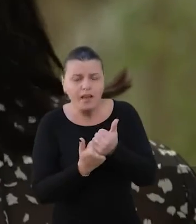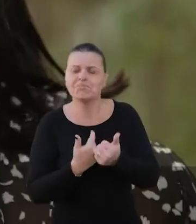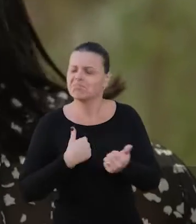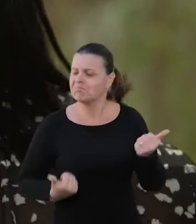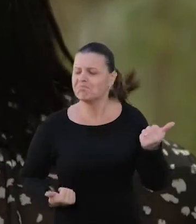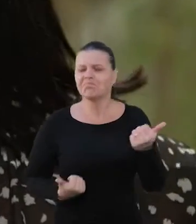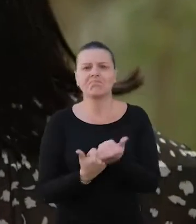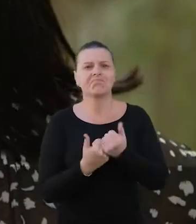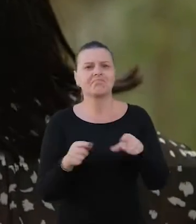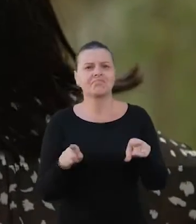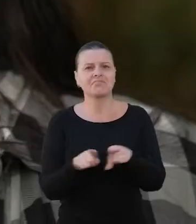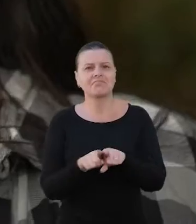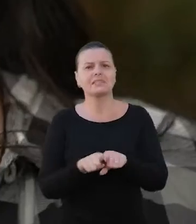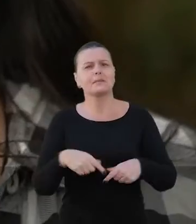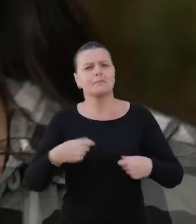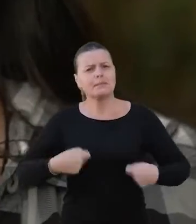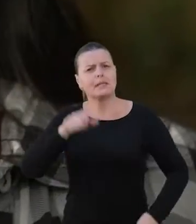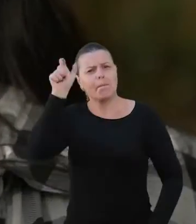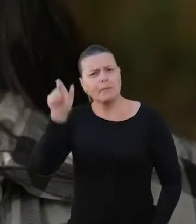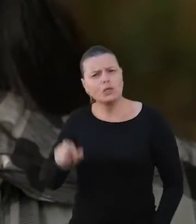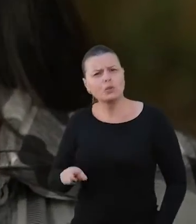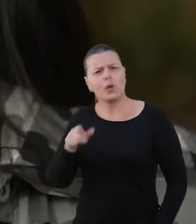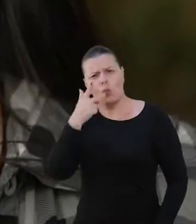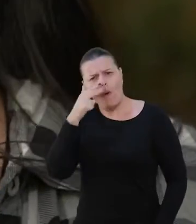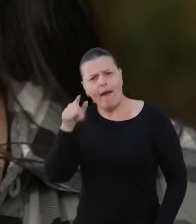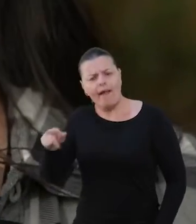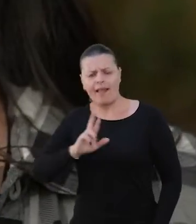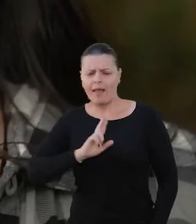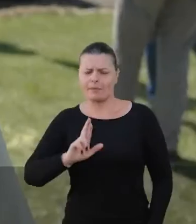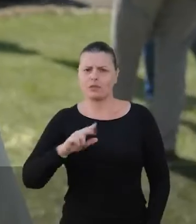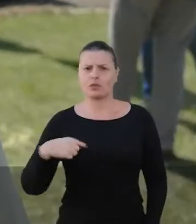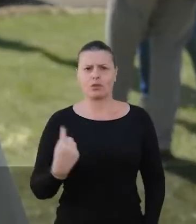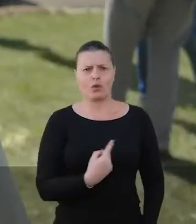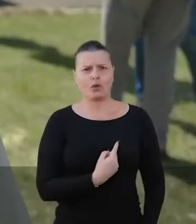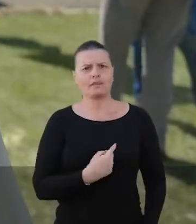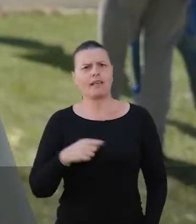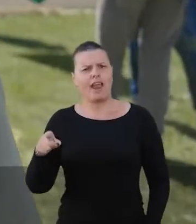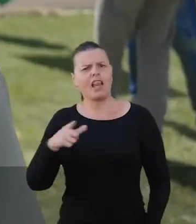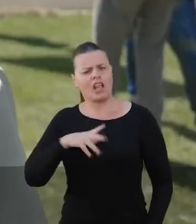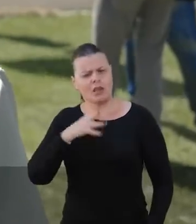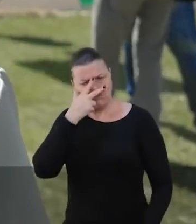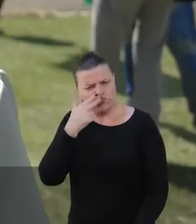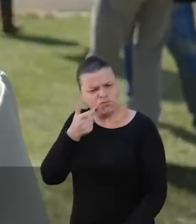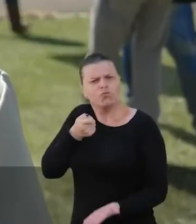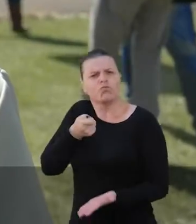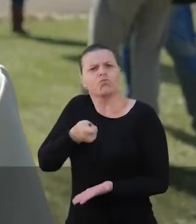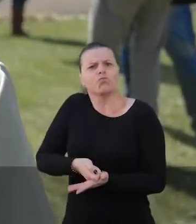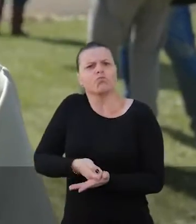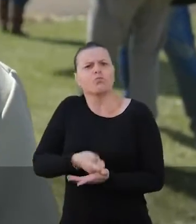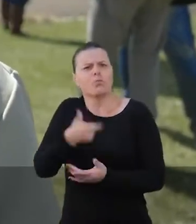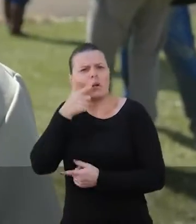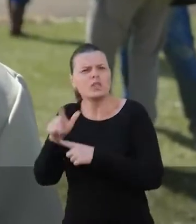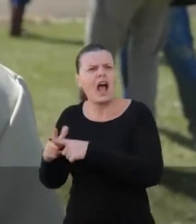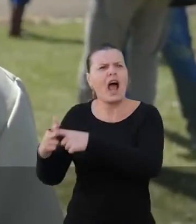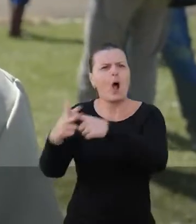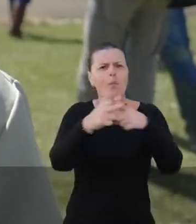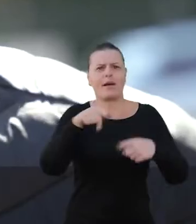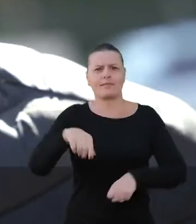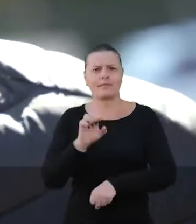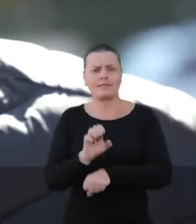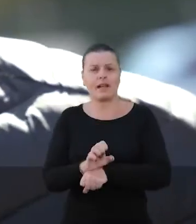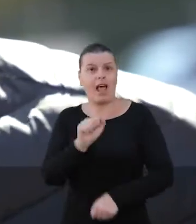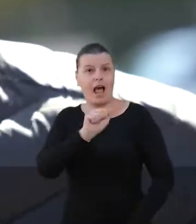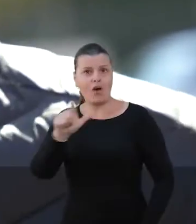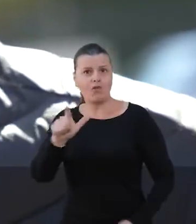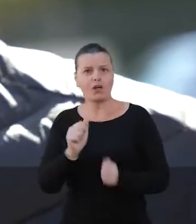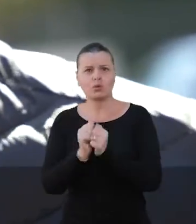eu estou junto. Temos que ter pessoas assim nos representando. Que ele venha aqui com esse pulso firme a ajeitar nosso Estado.